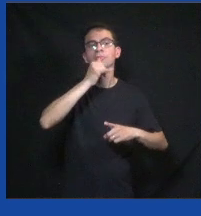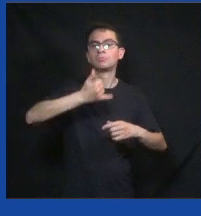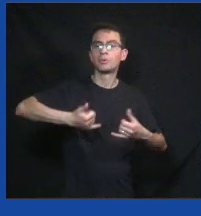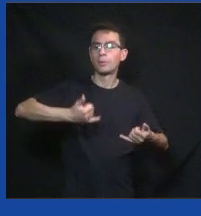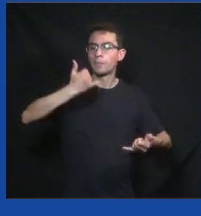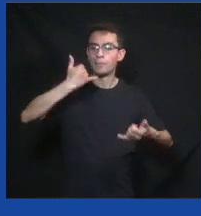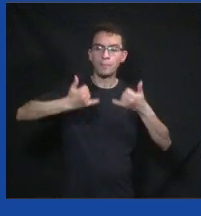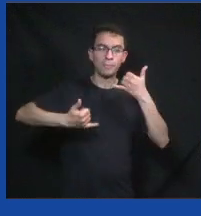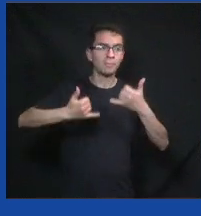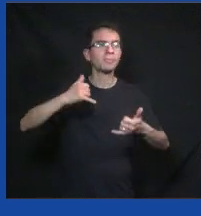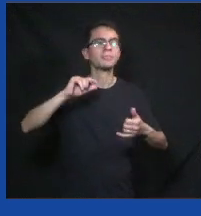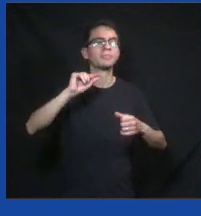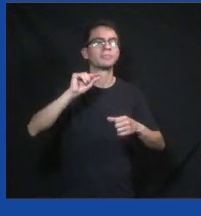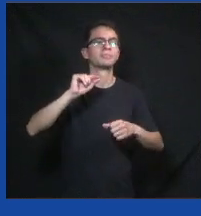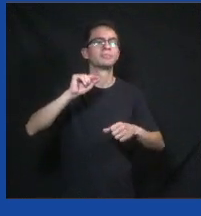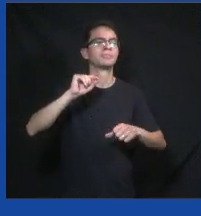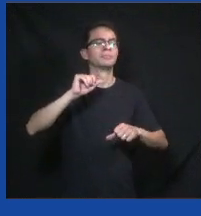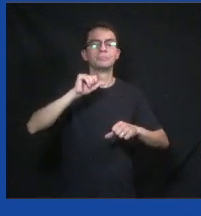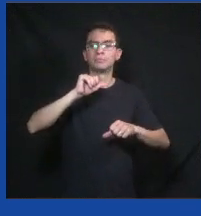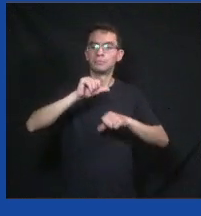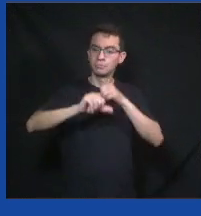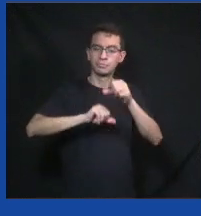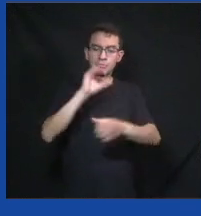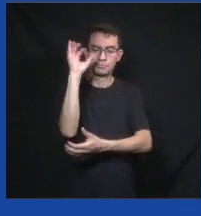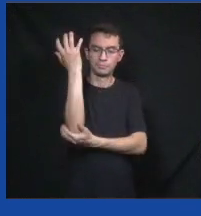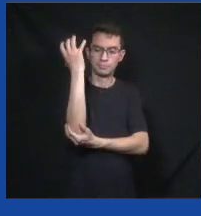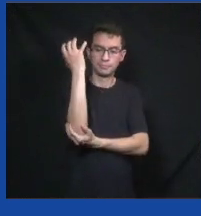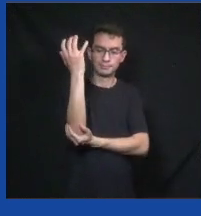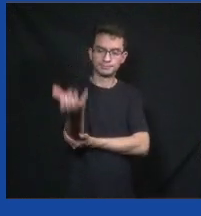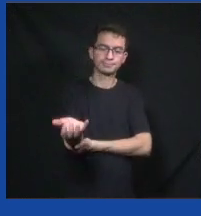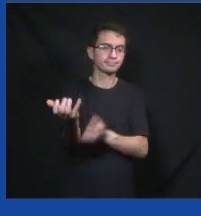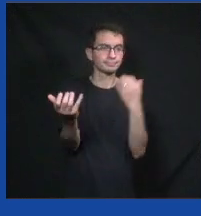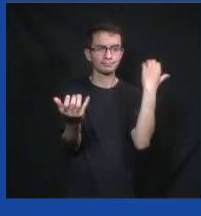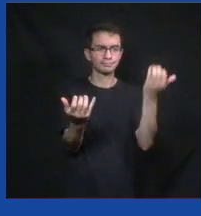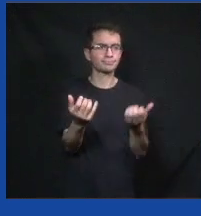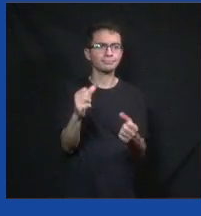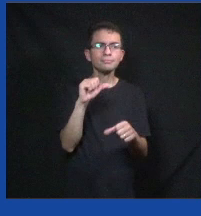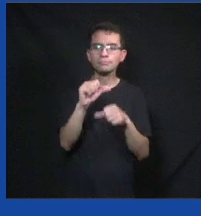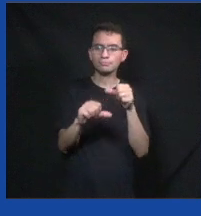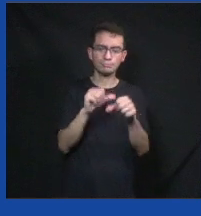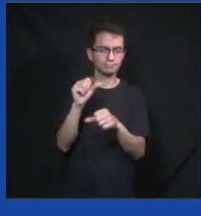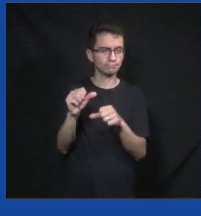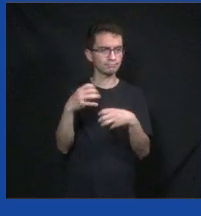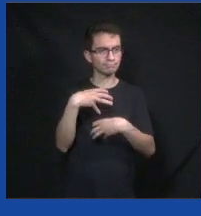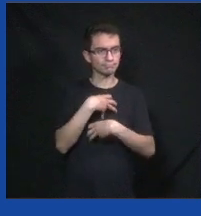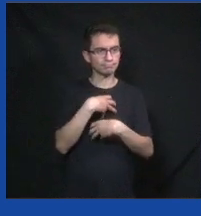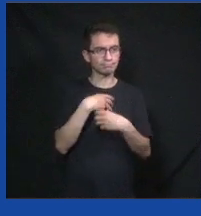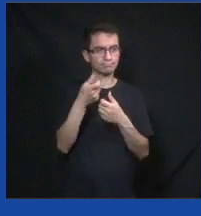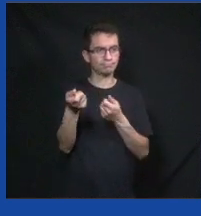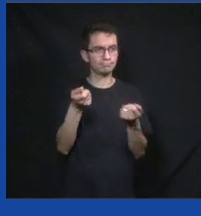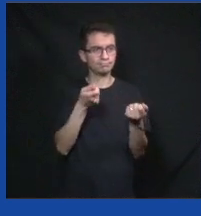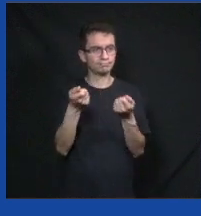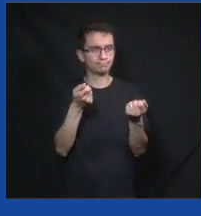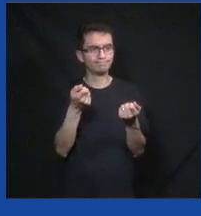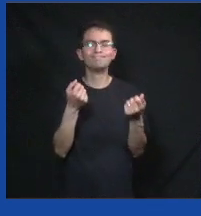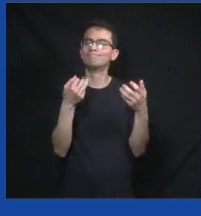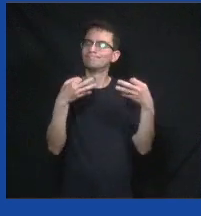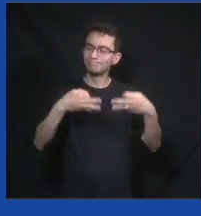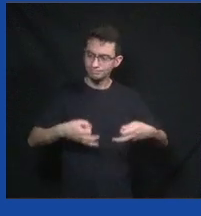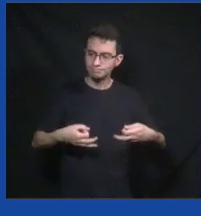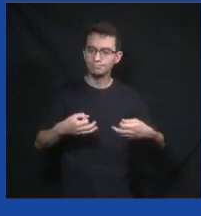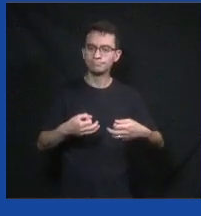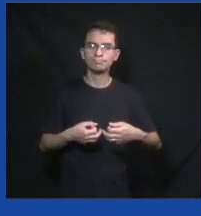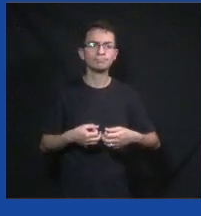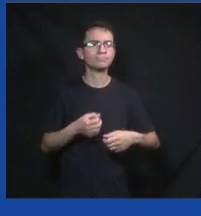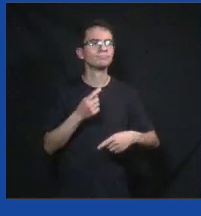liga na prefeitura porque uma árvore caiu, a gente tem mudar isso tudo. E aí começou a entregar a economia pesada em termos de recurso público